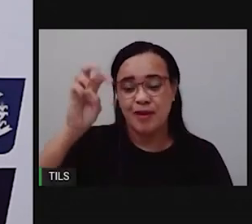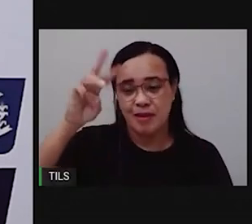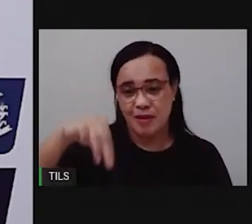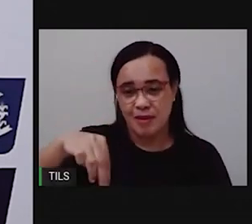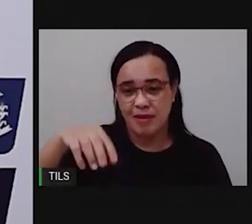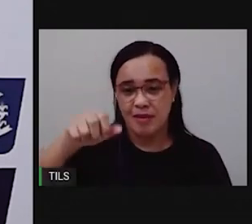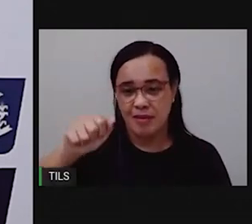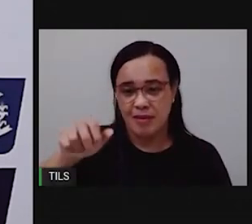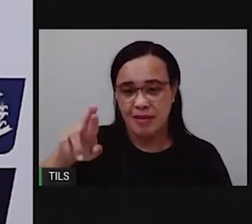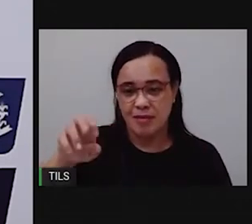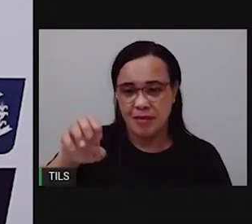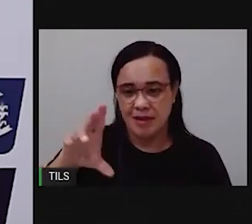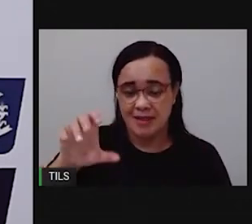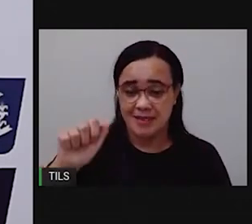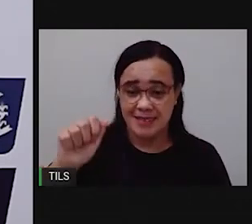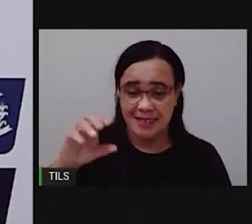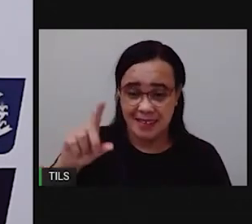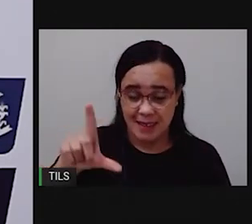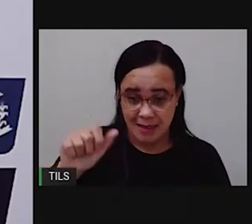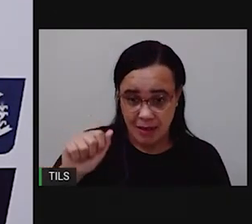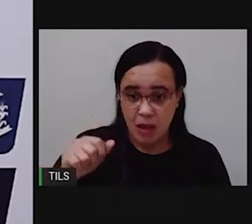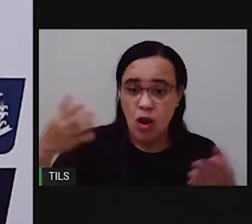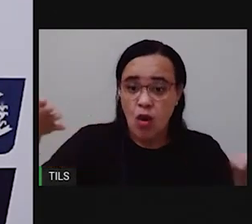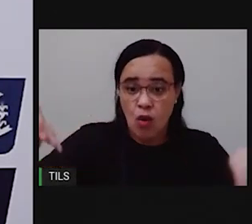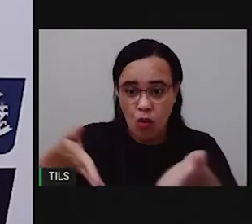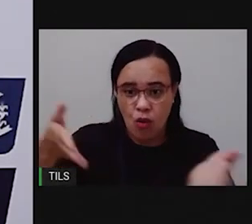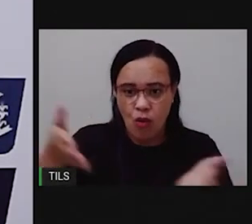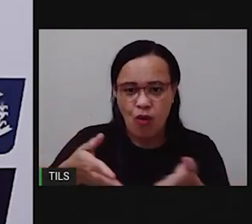Hoje teremos a aula de Ciências Humanas.